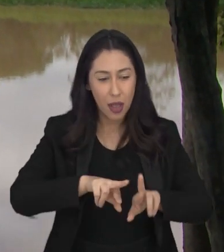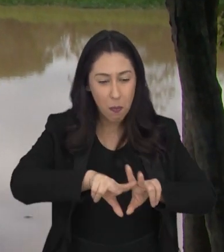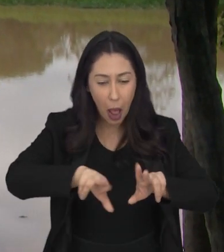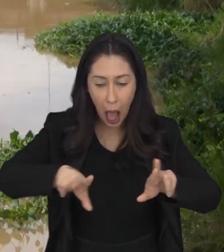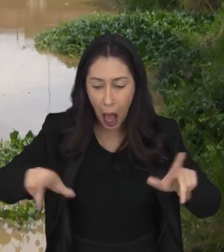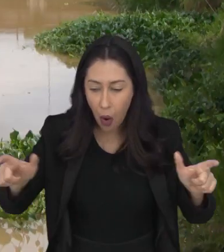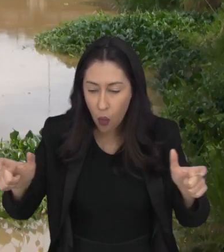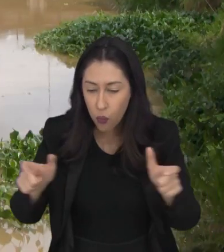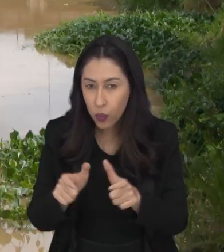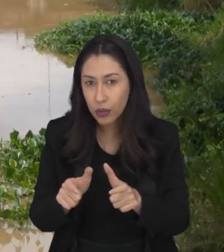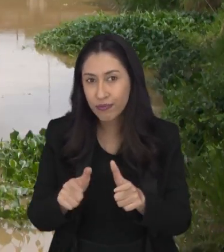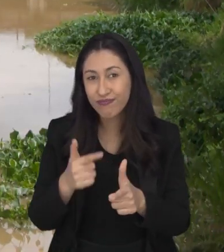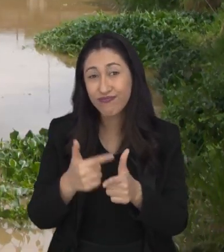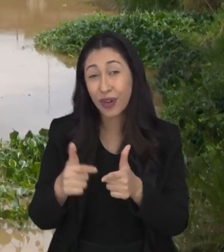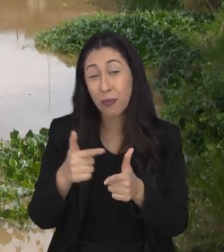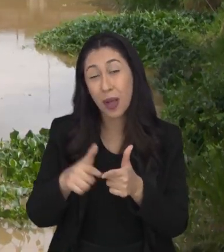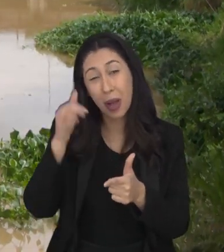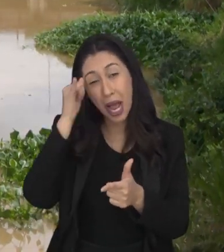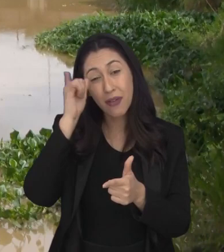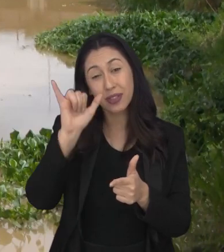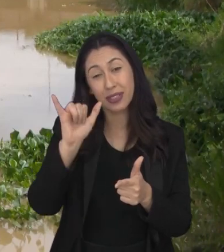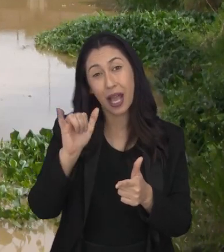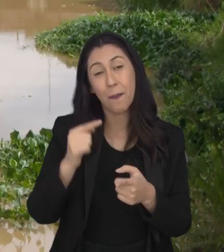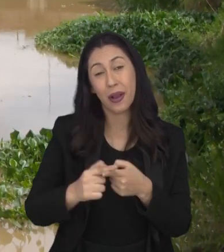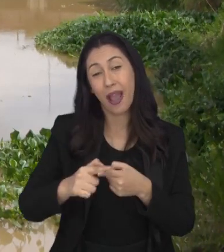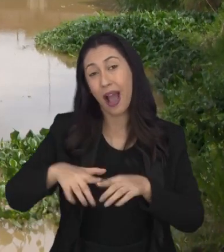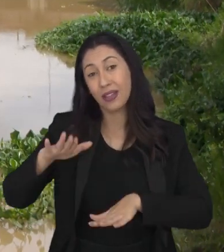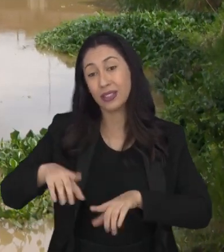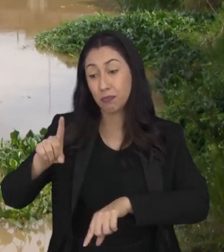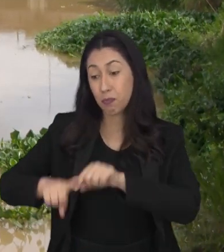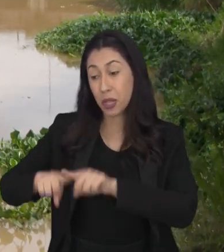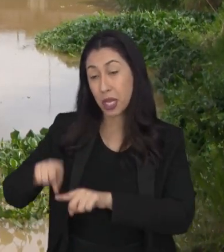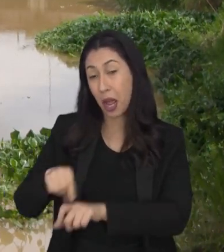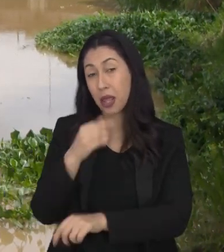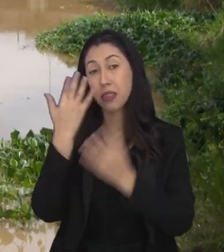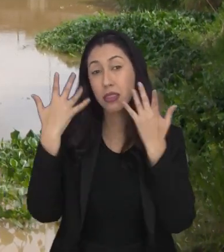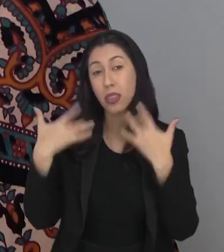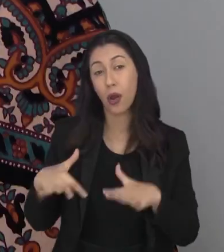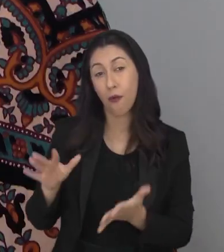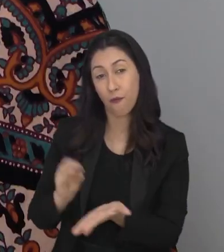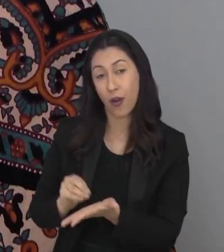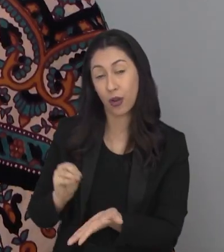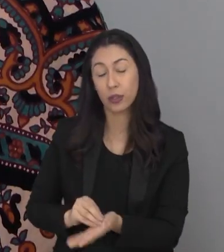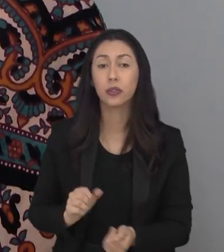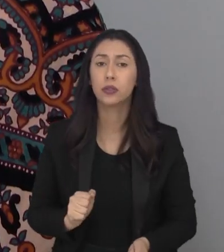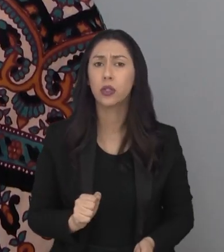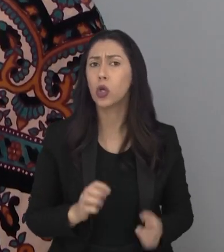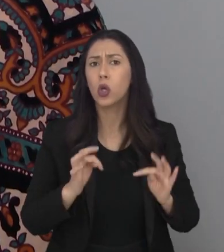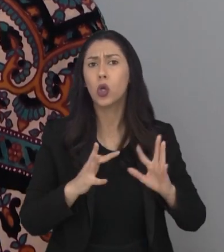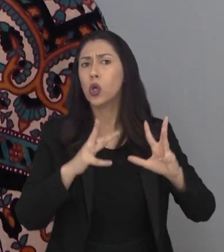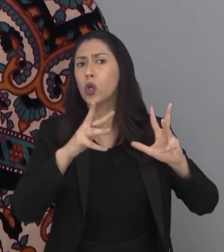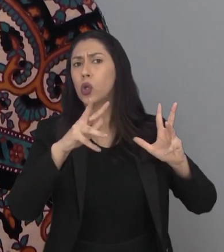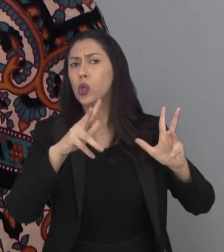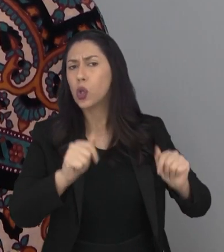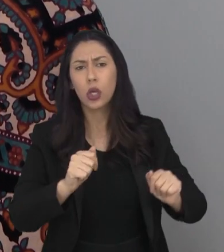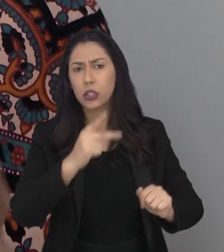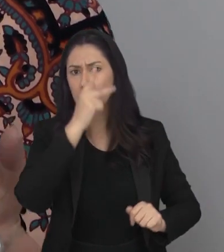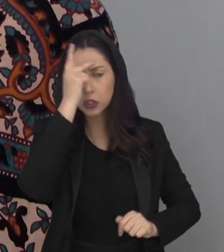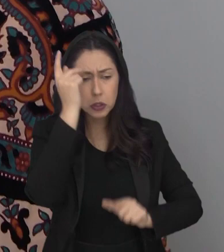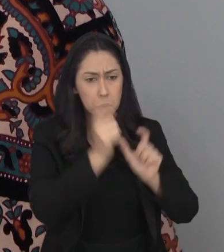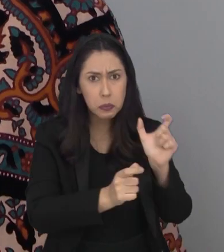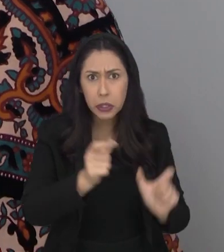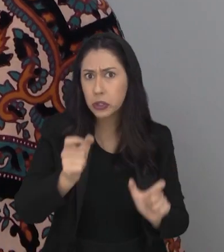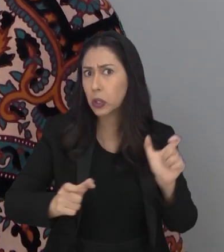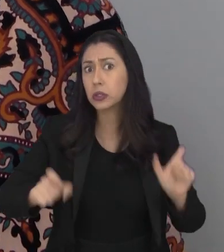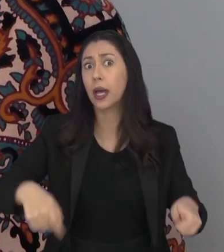biodiversidade para evitar problemas futuros como a escassez de recursos naturais. Todos os habitantes não é só